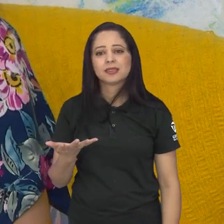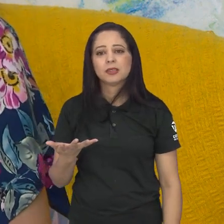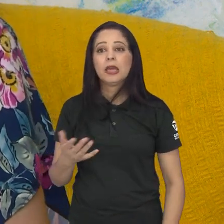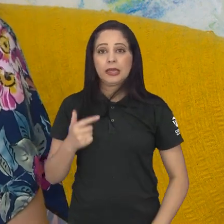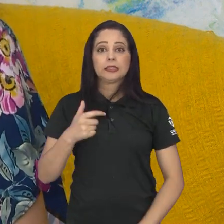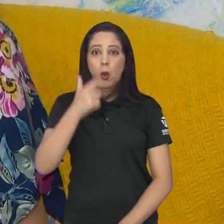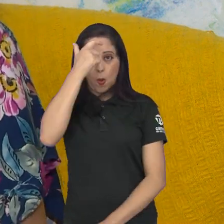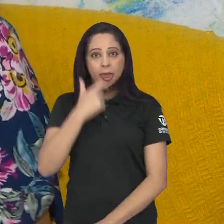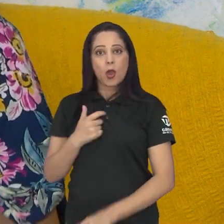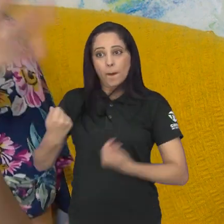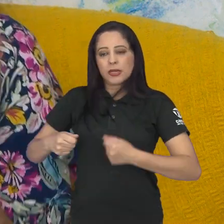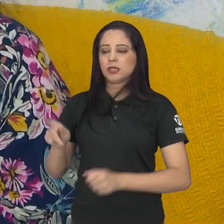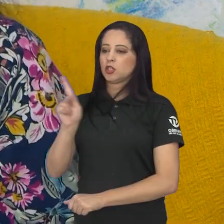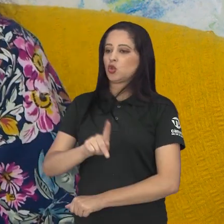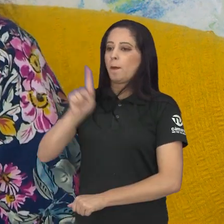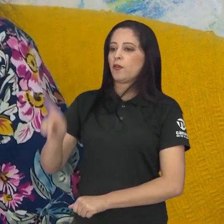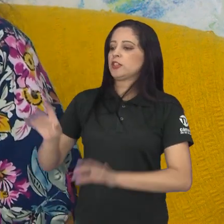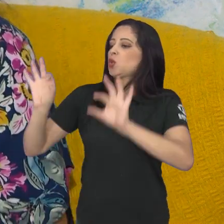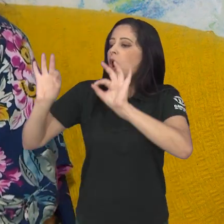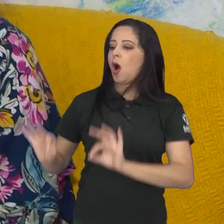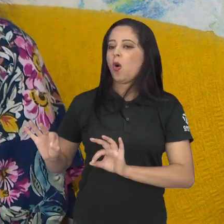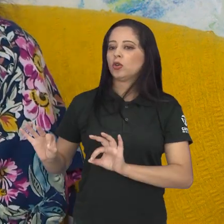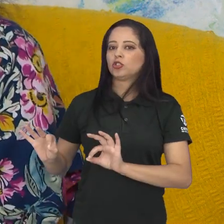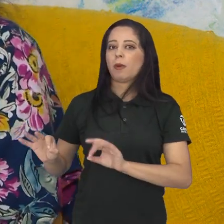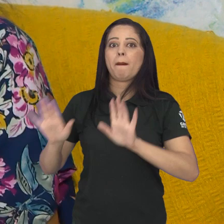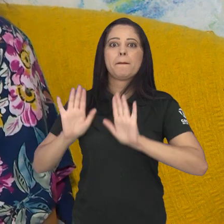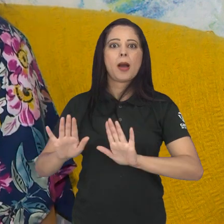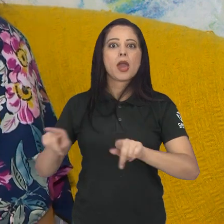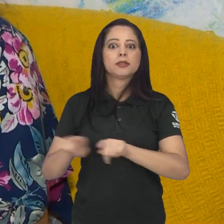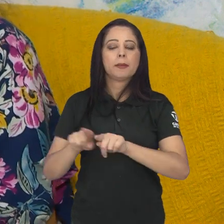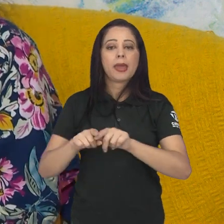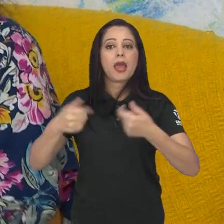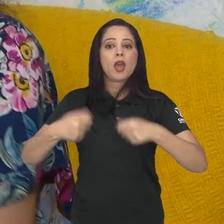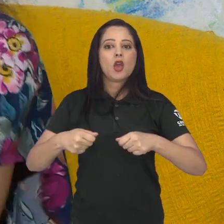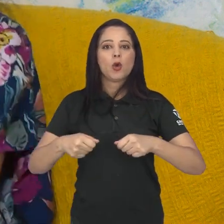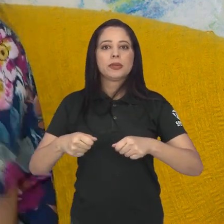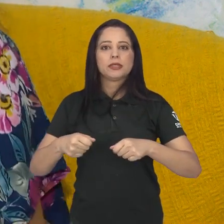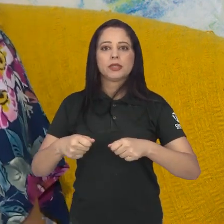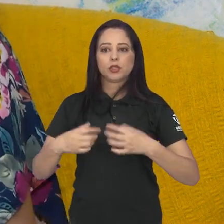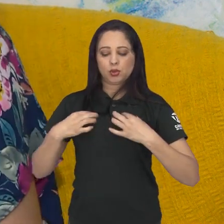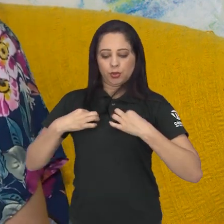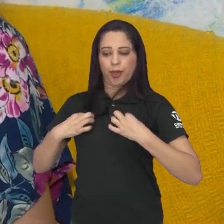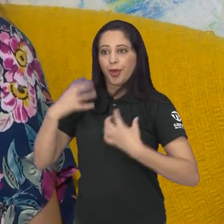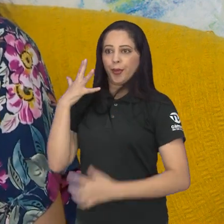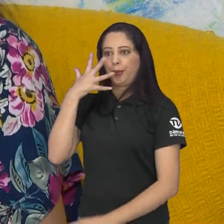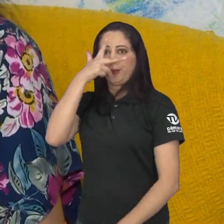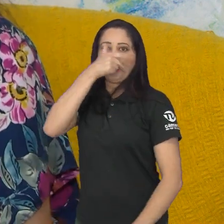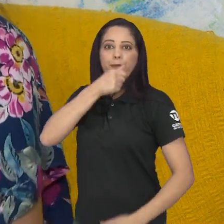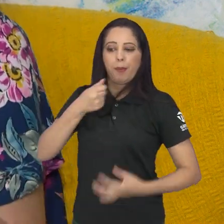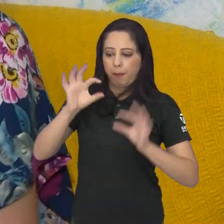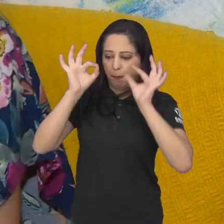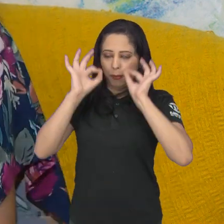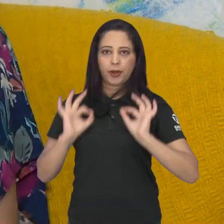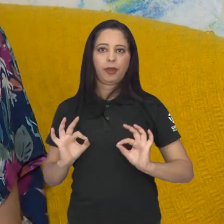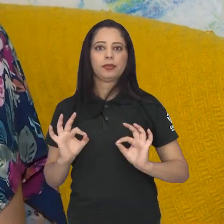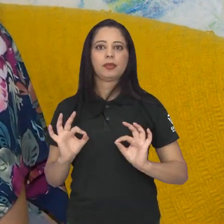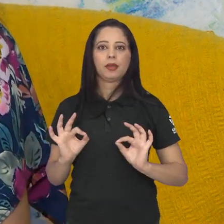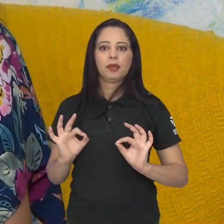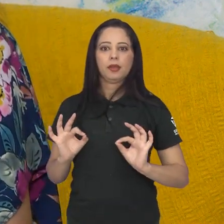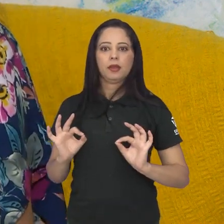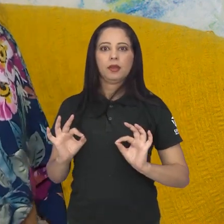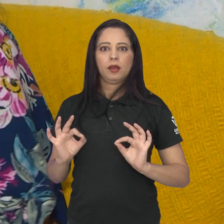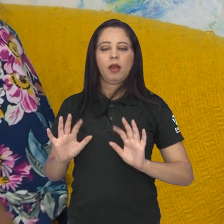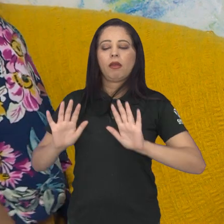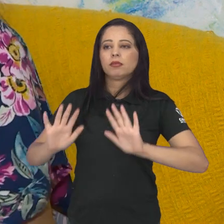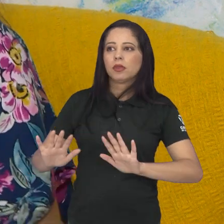professora boa, eu preciso também estar bonita, dentro do que a nossa sociedade considera